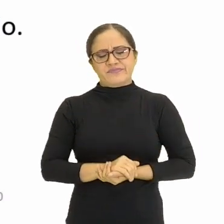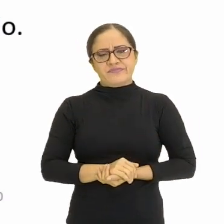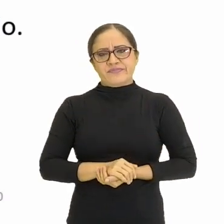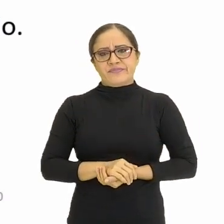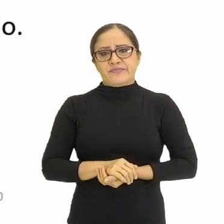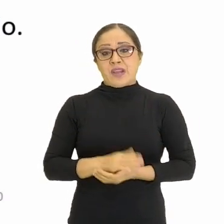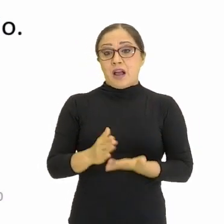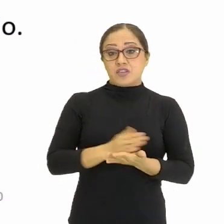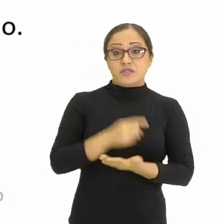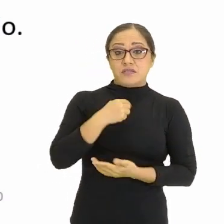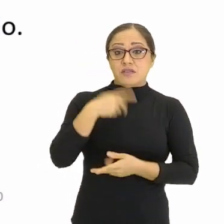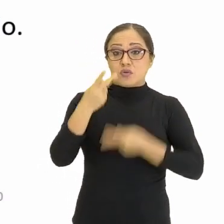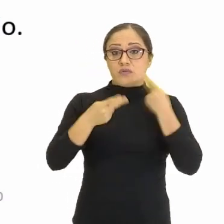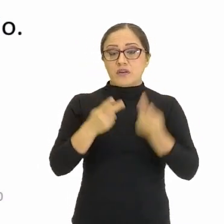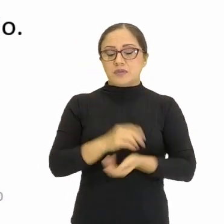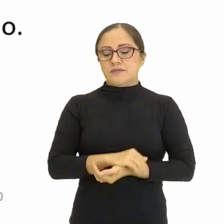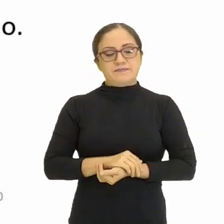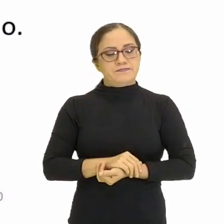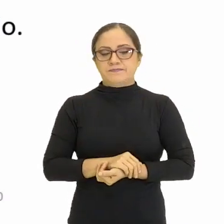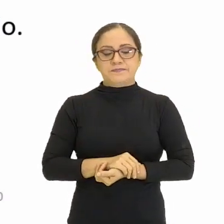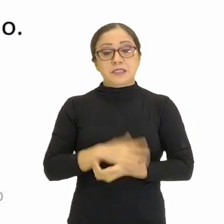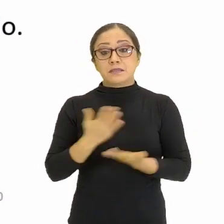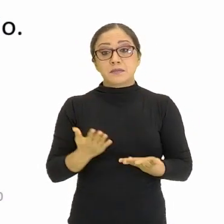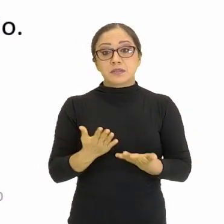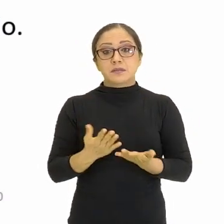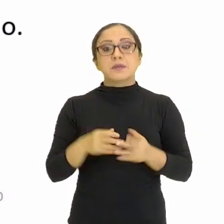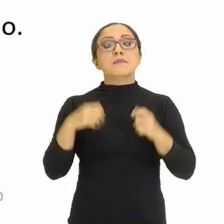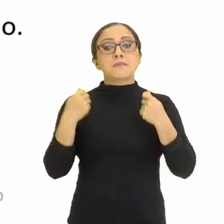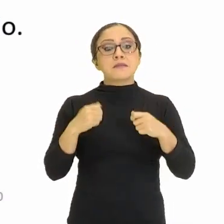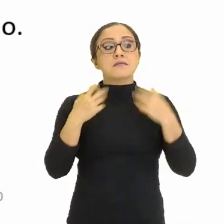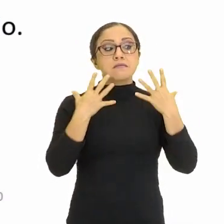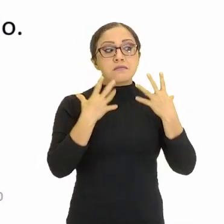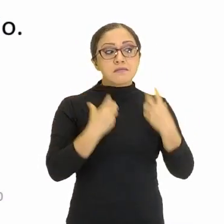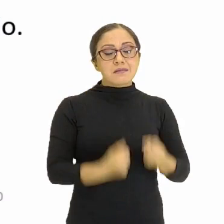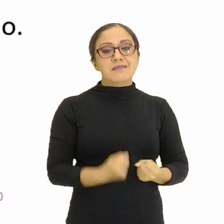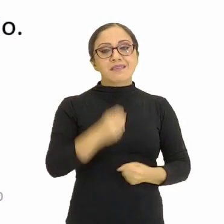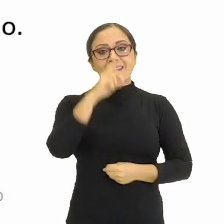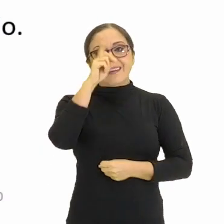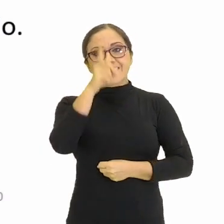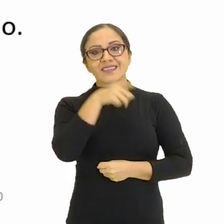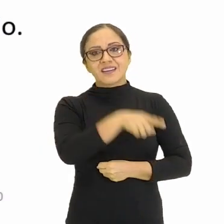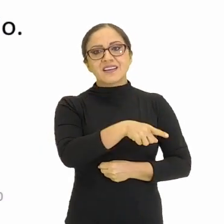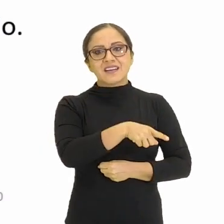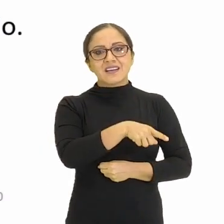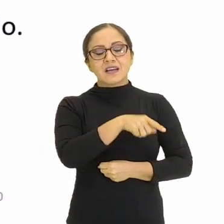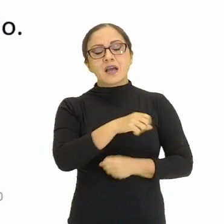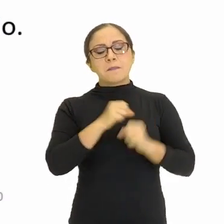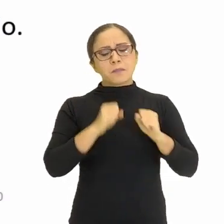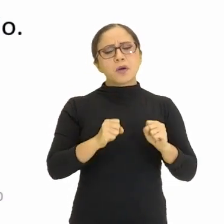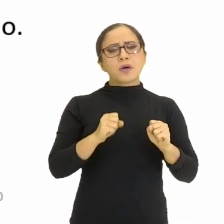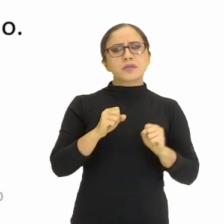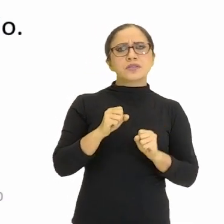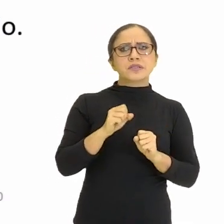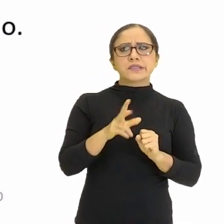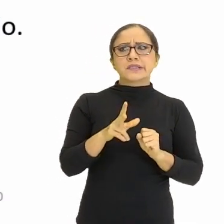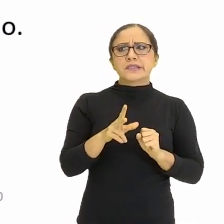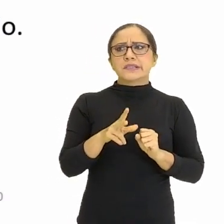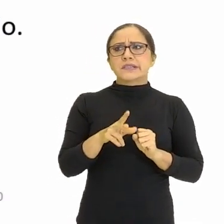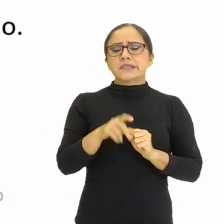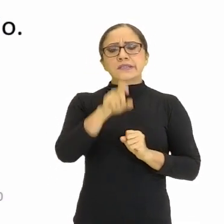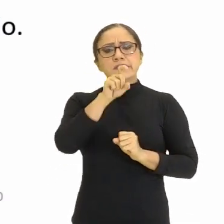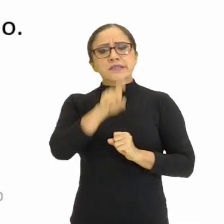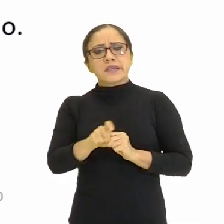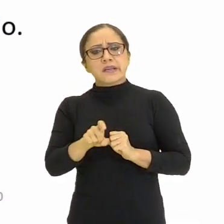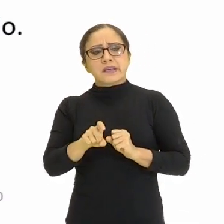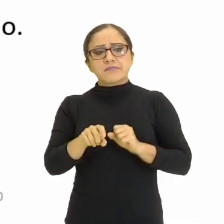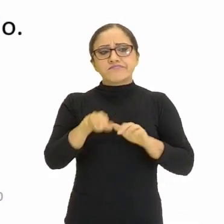falar, tá? Mas é preciso aceitar essas ideias. Elas podem parecer discrepantes, podem parecer um monte de coisa, mas eu preciso